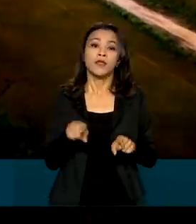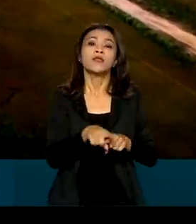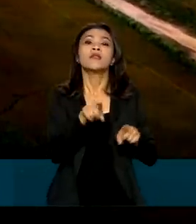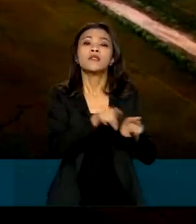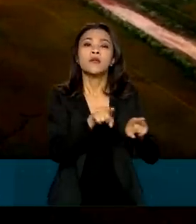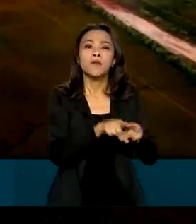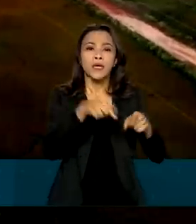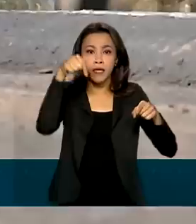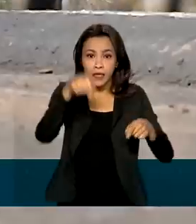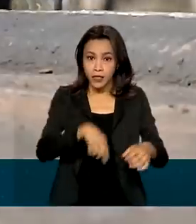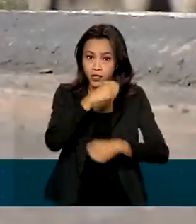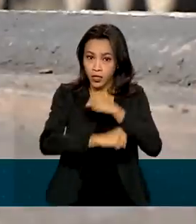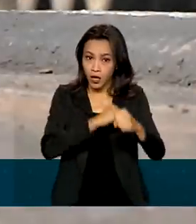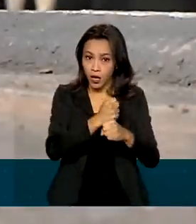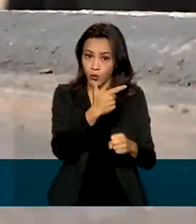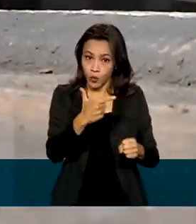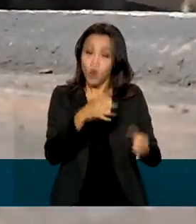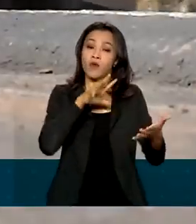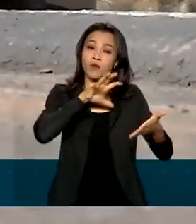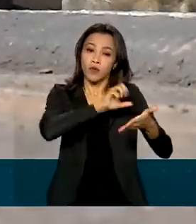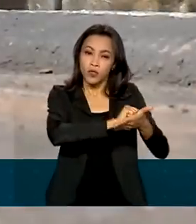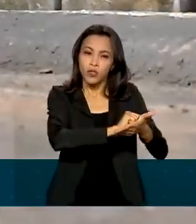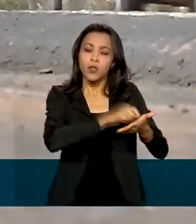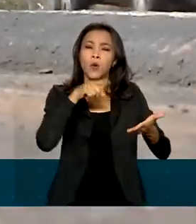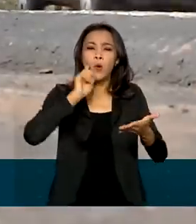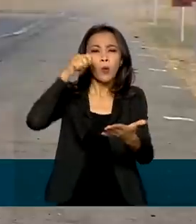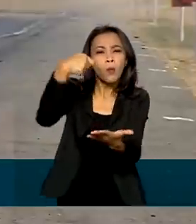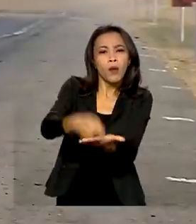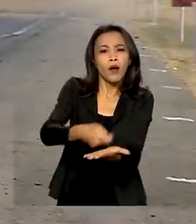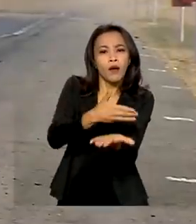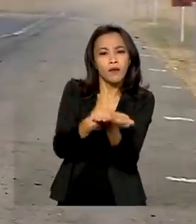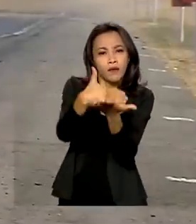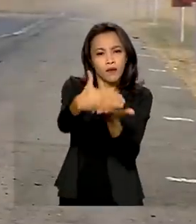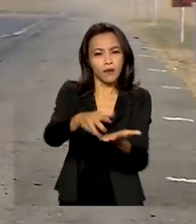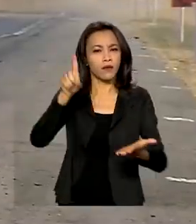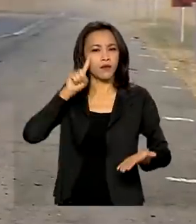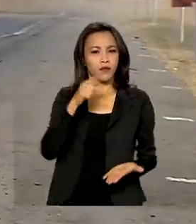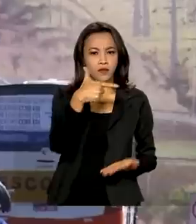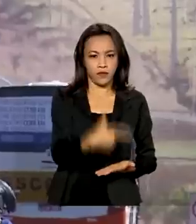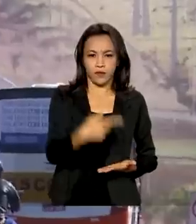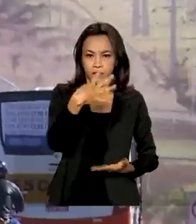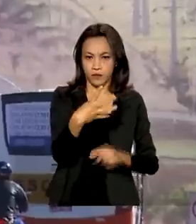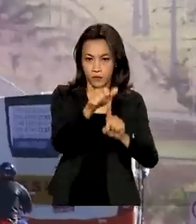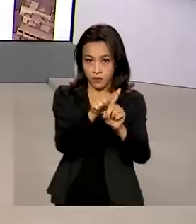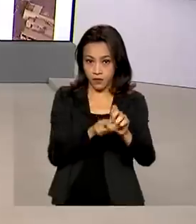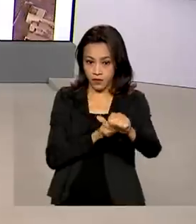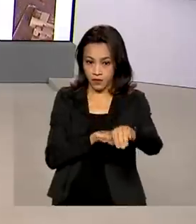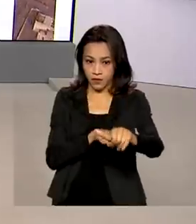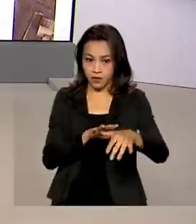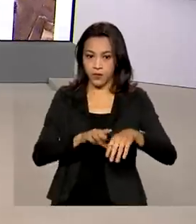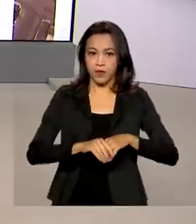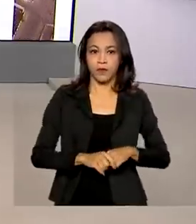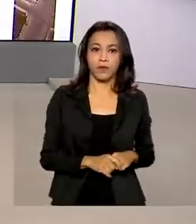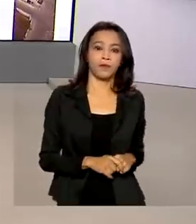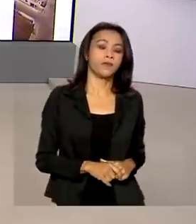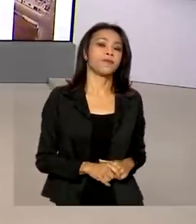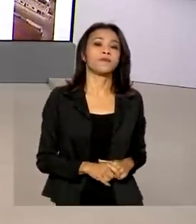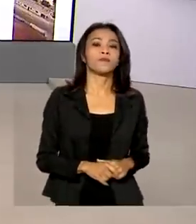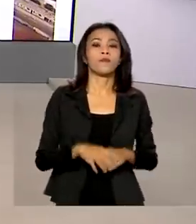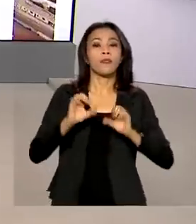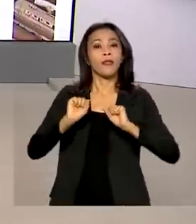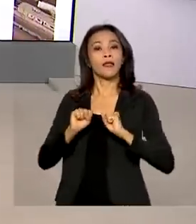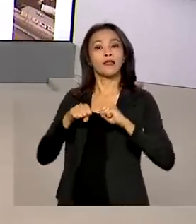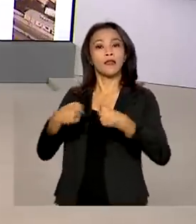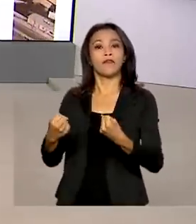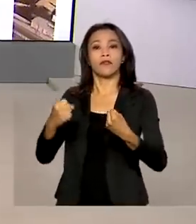de carga neste ano. O pagamento está previsto para 24 de setembro. A Defesa